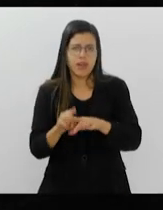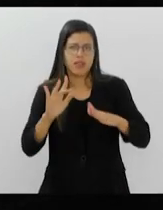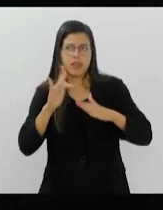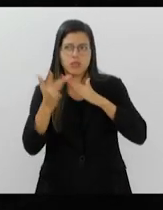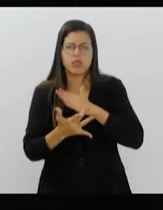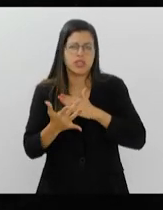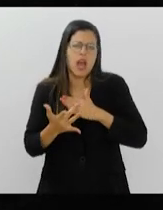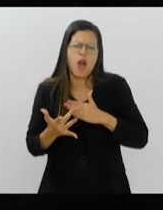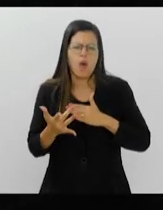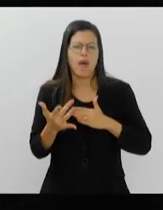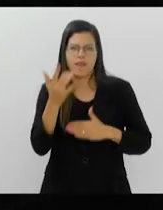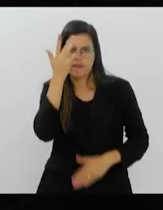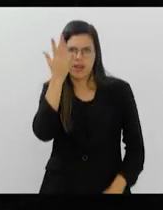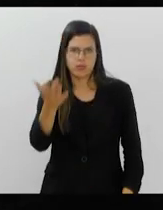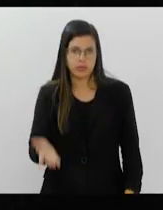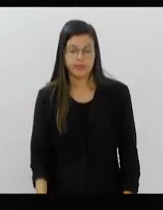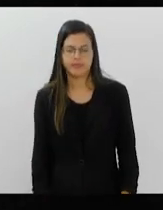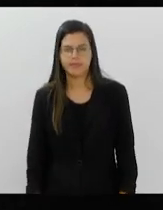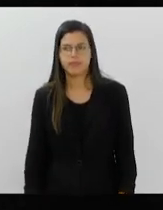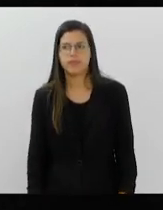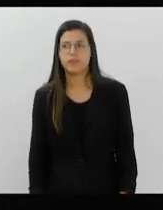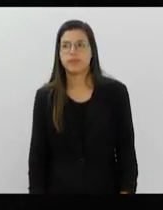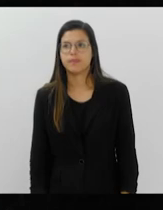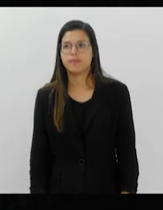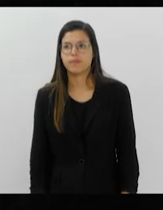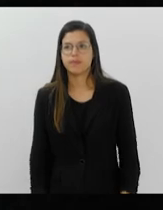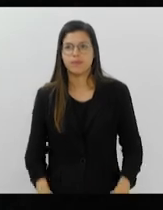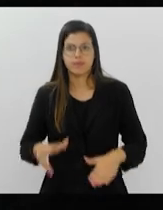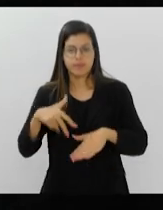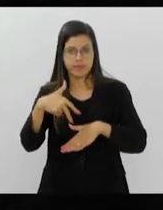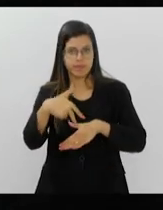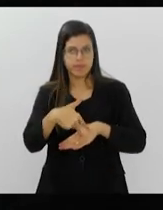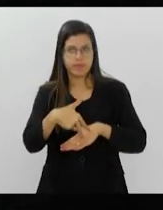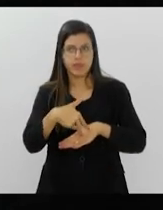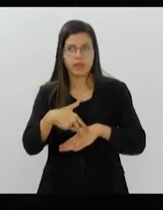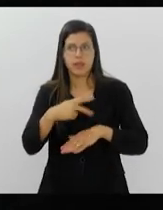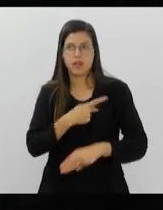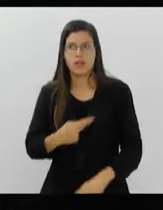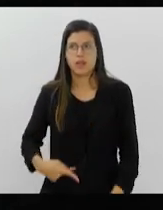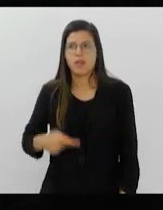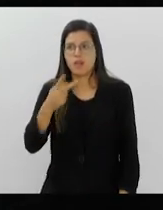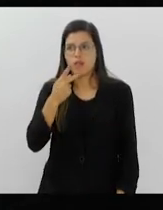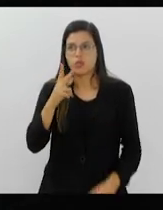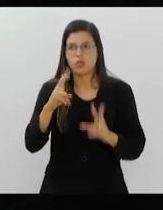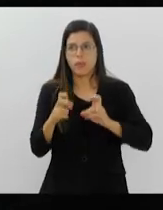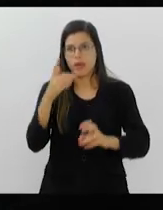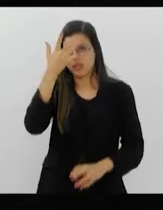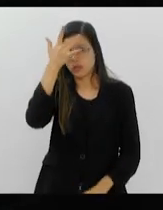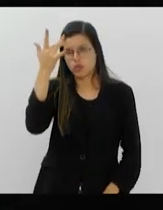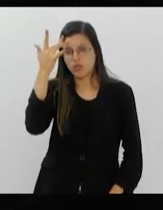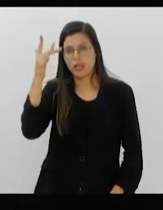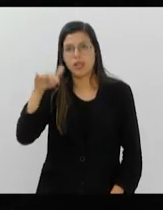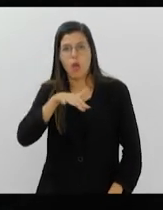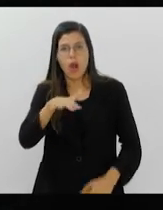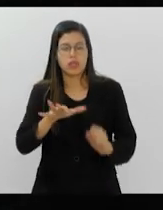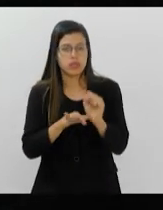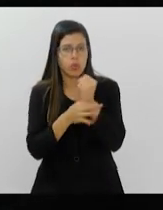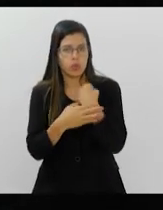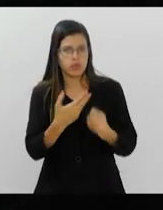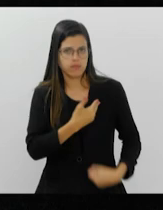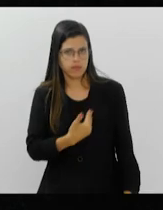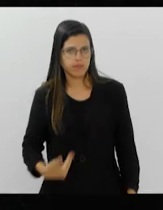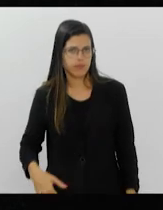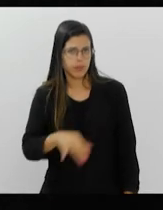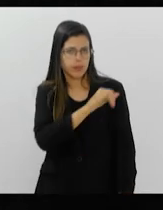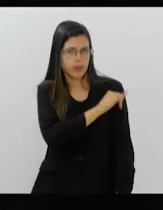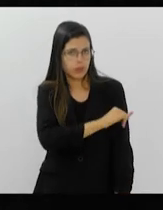é mole, mas vim aqui, presidente, falar a respeito da saúde mental, da segurança pública do nosso Rio